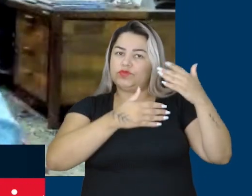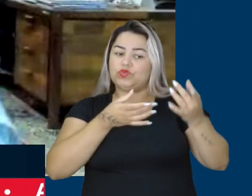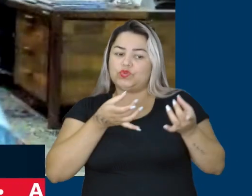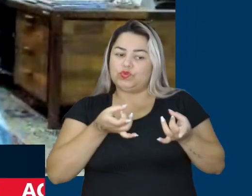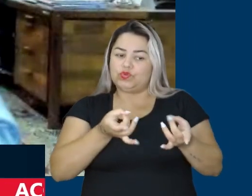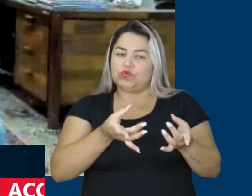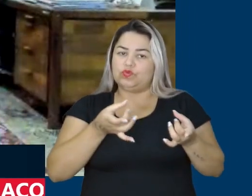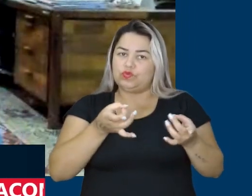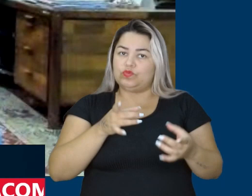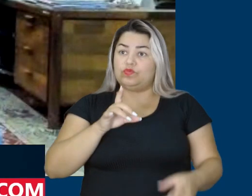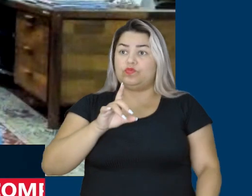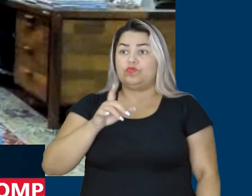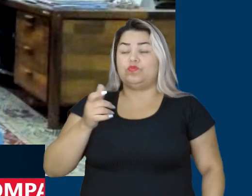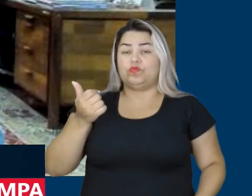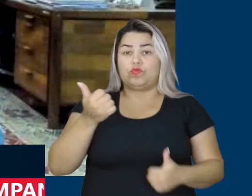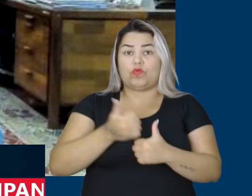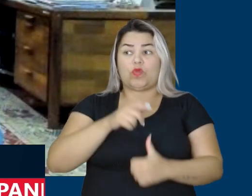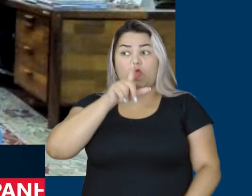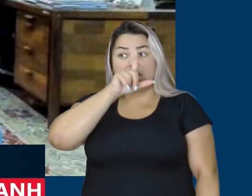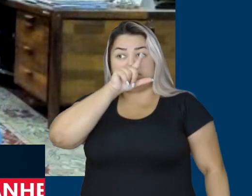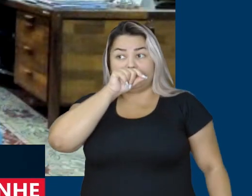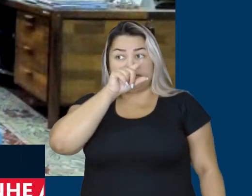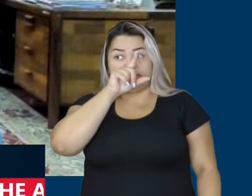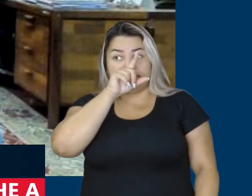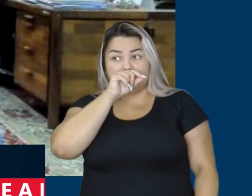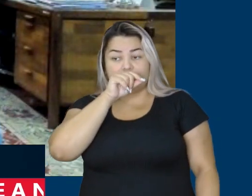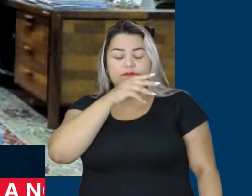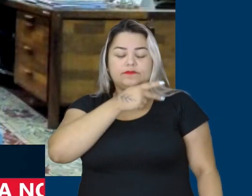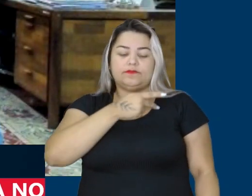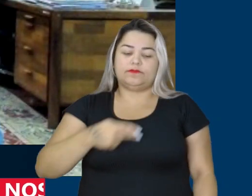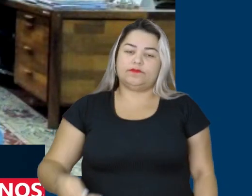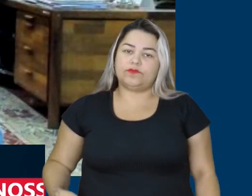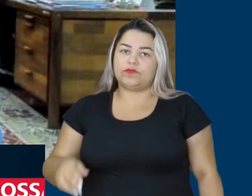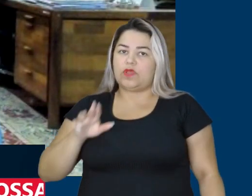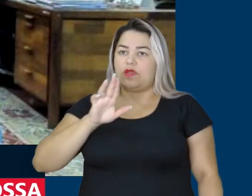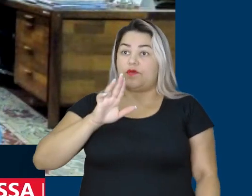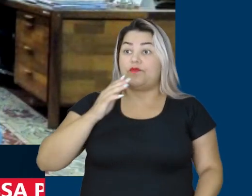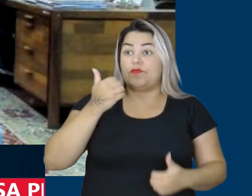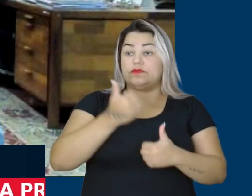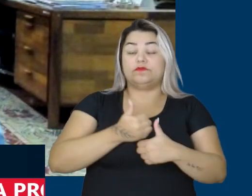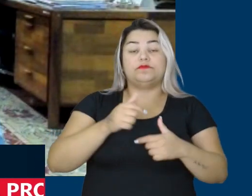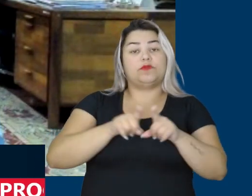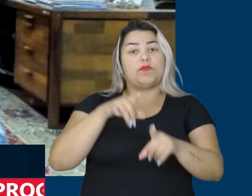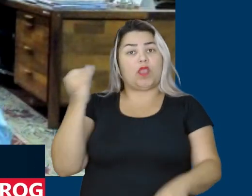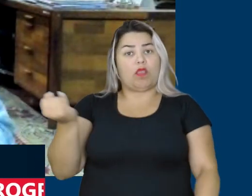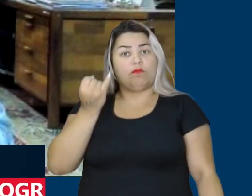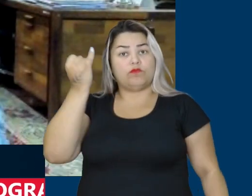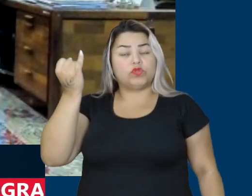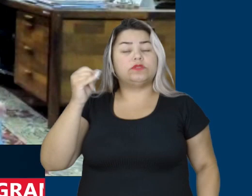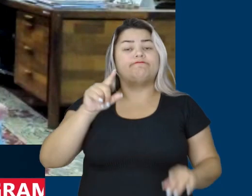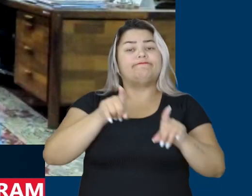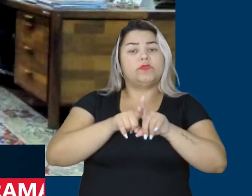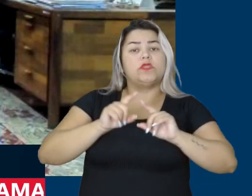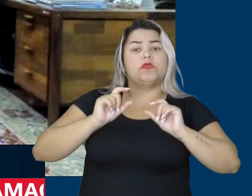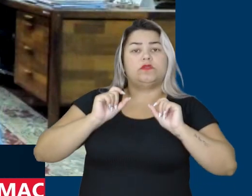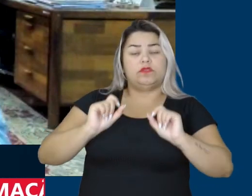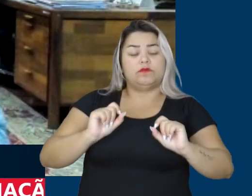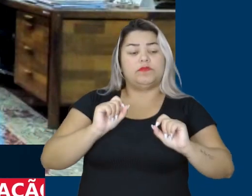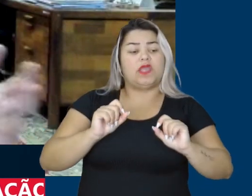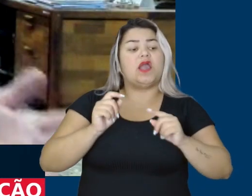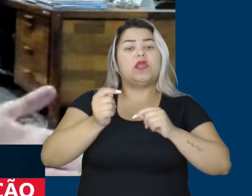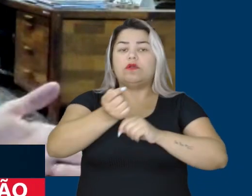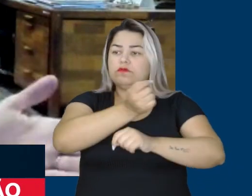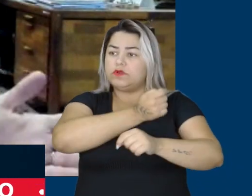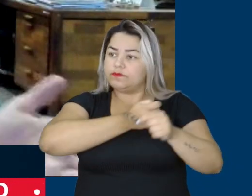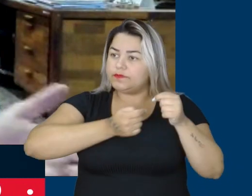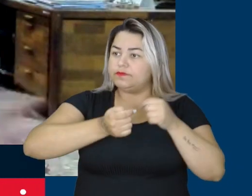dirigido pelo vice-presidente-geral do Alckmin, da mesma forma, tem trazido decisões importantíssimas para ir destravando a economia,